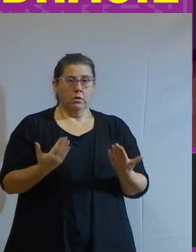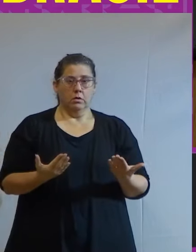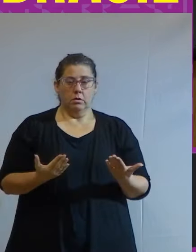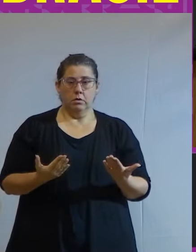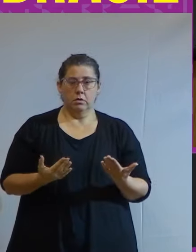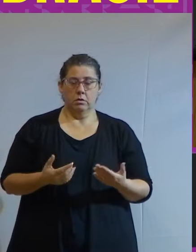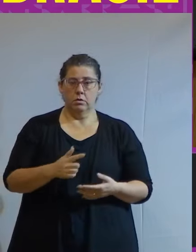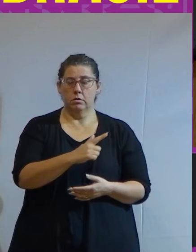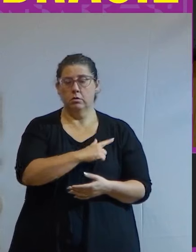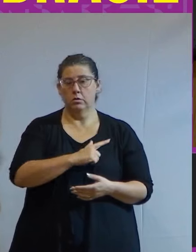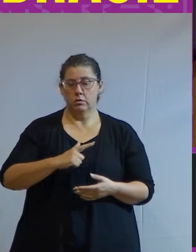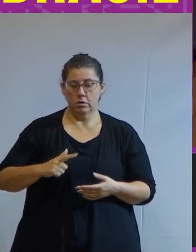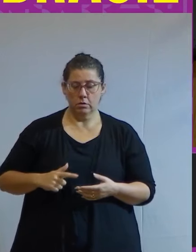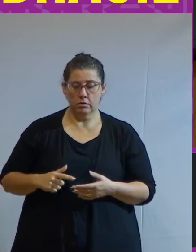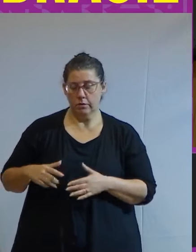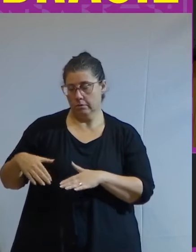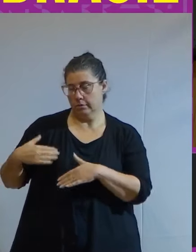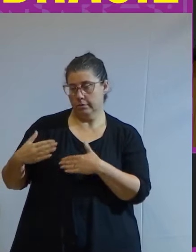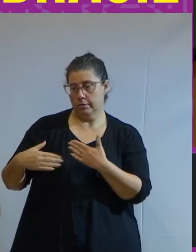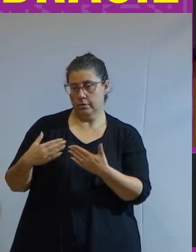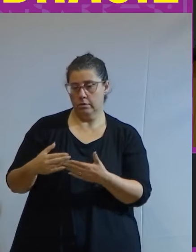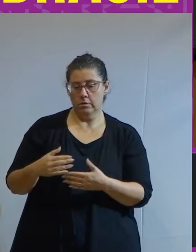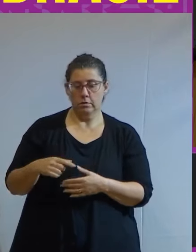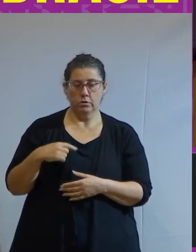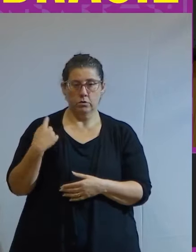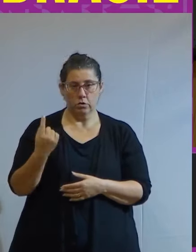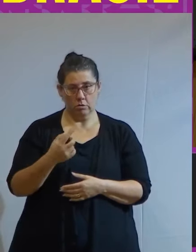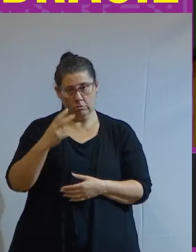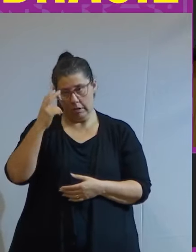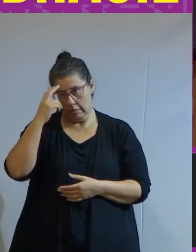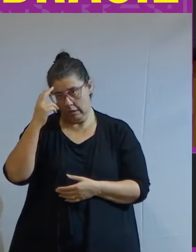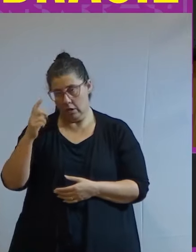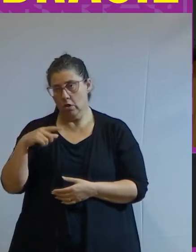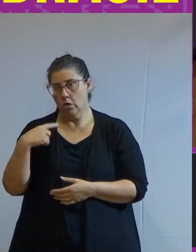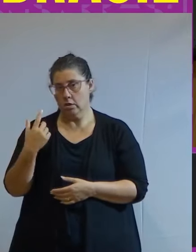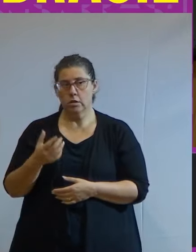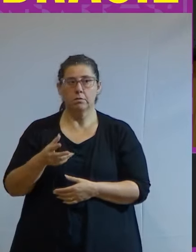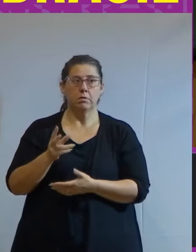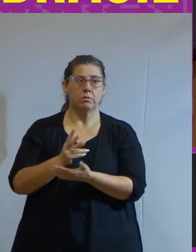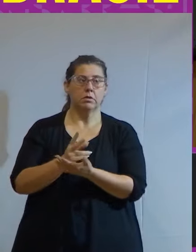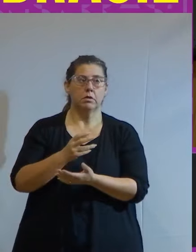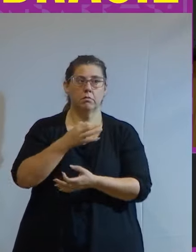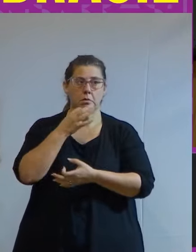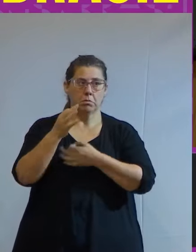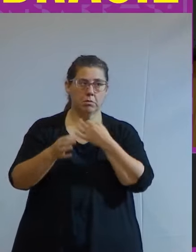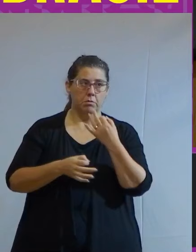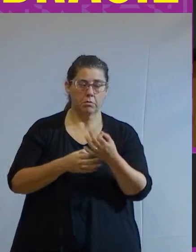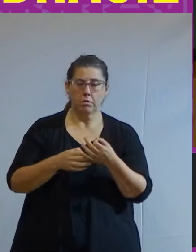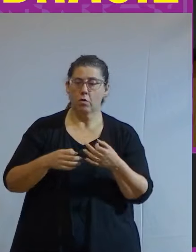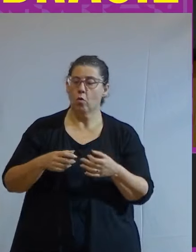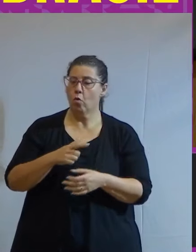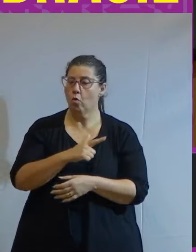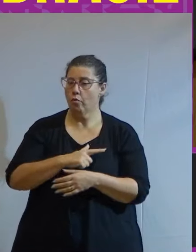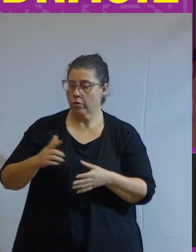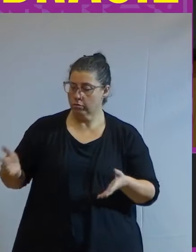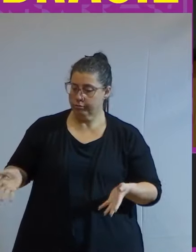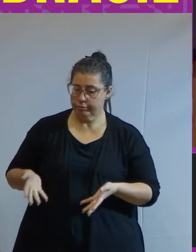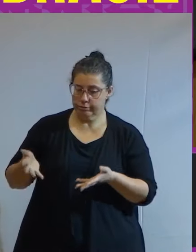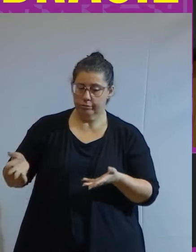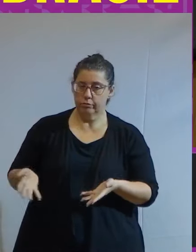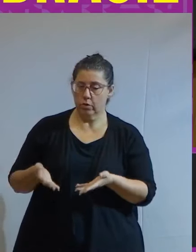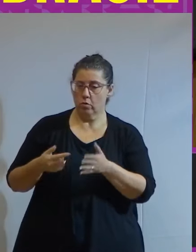governo digo a gente nós intelectuais numa posição crítica que a gente sempre tem que ter empurrar o governo na direção